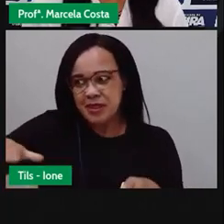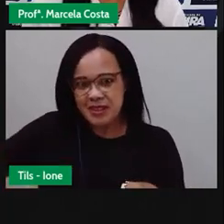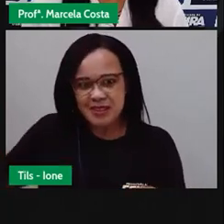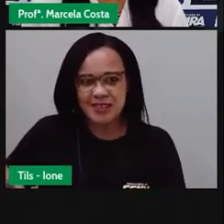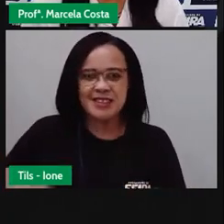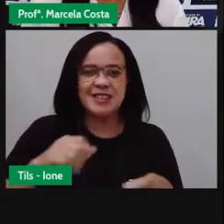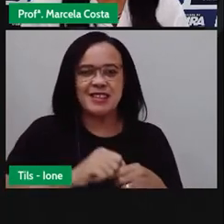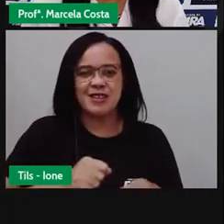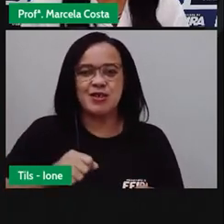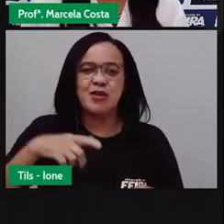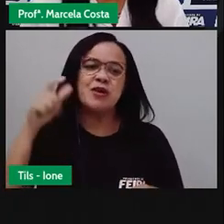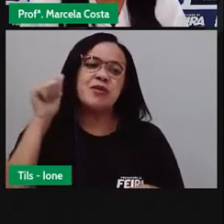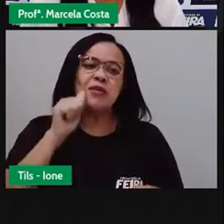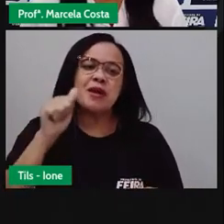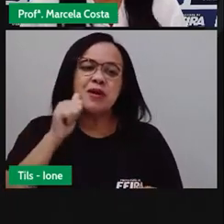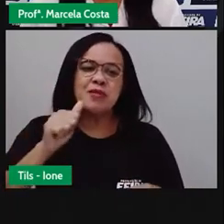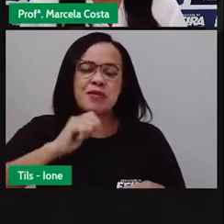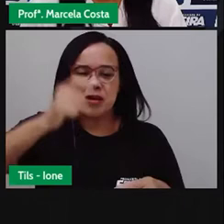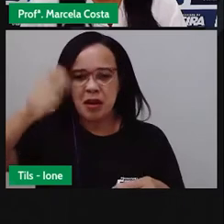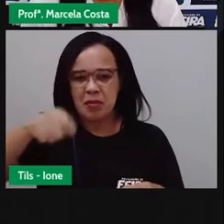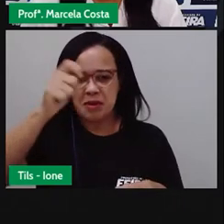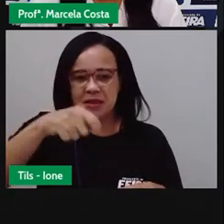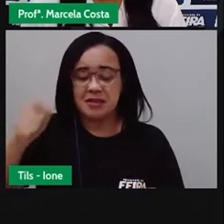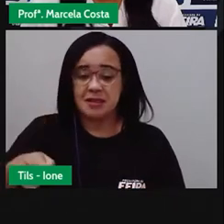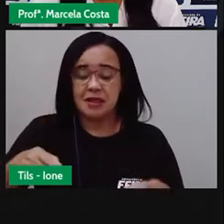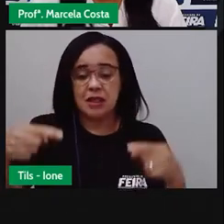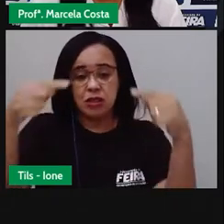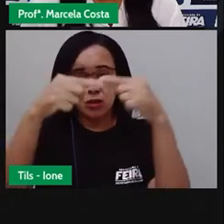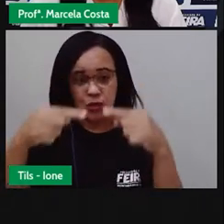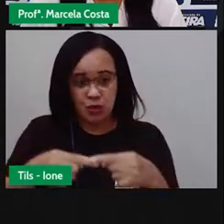E tudo isso faz bater um coração nordestino.